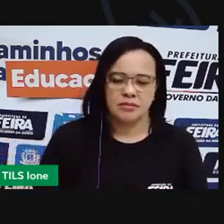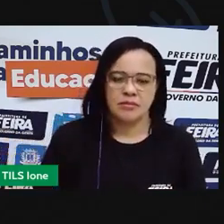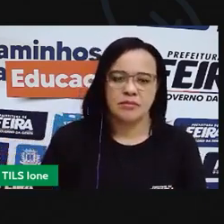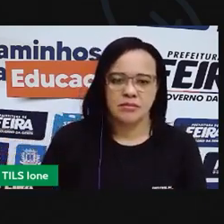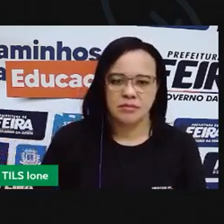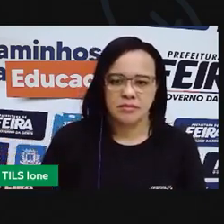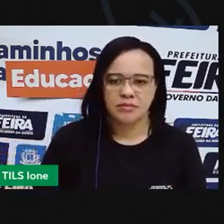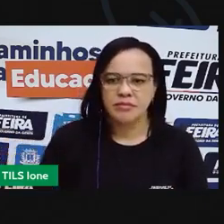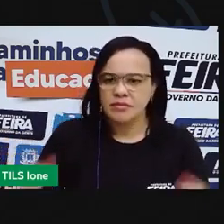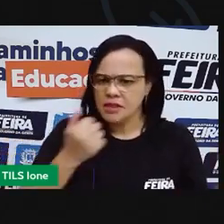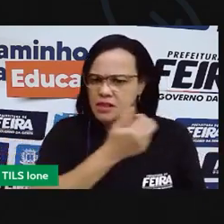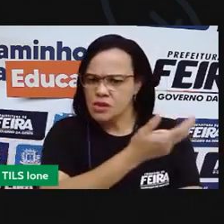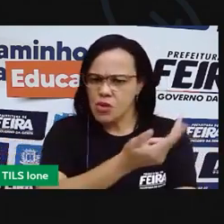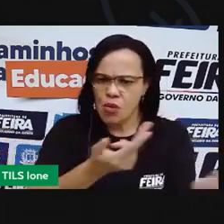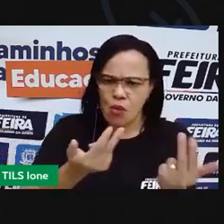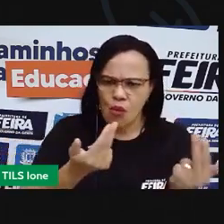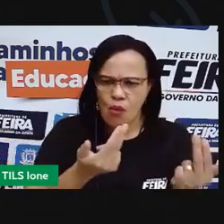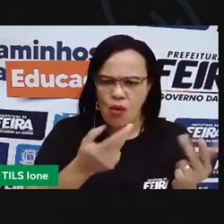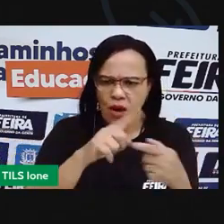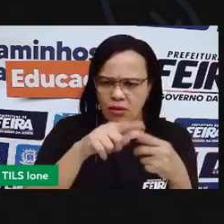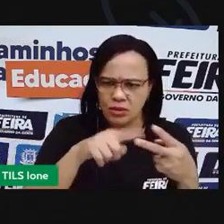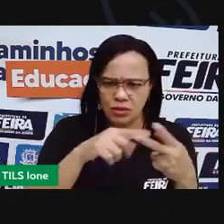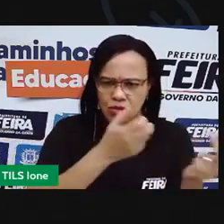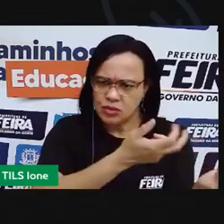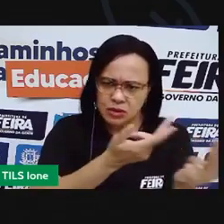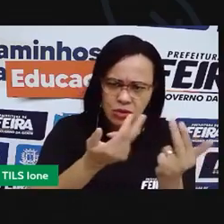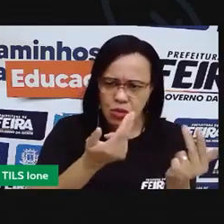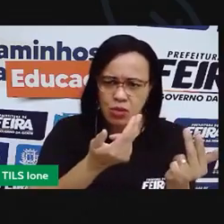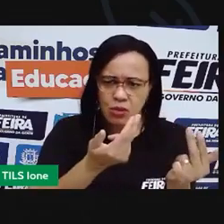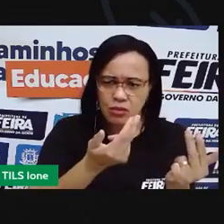é a mesma quantidade dessa outra filha